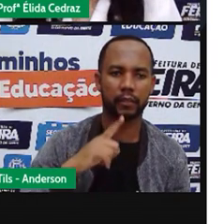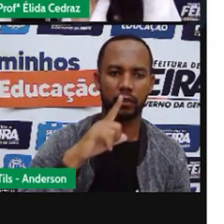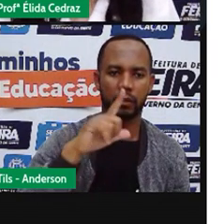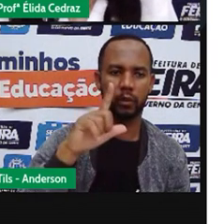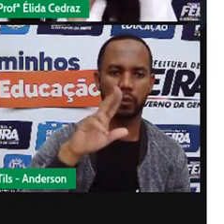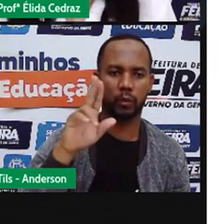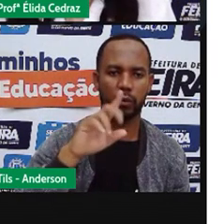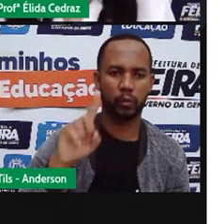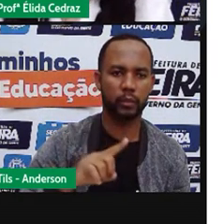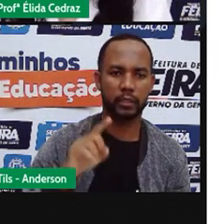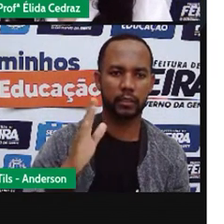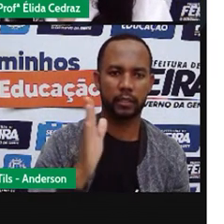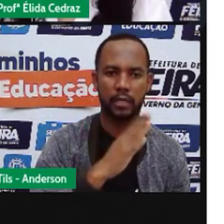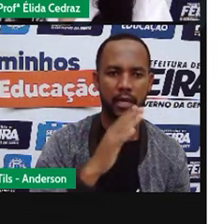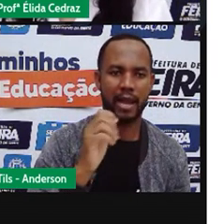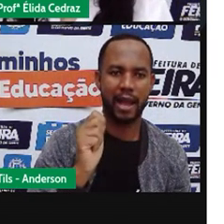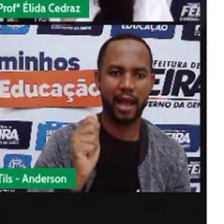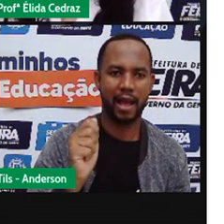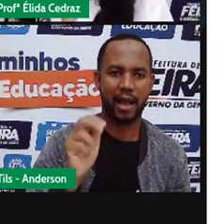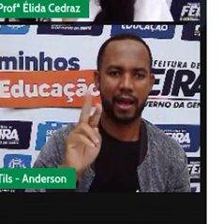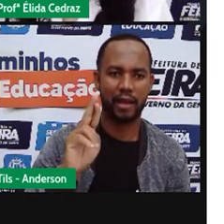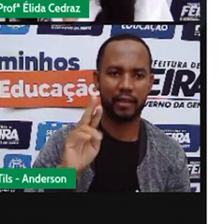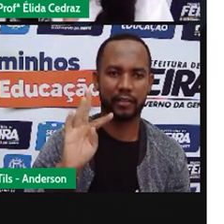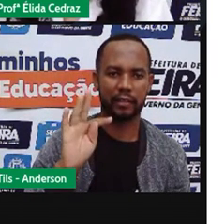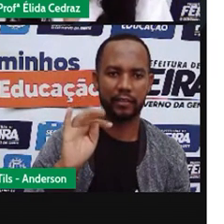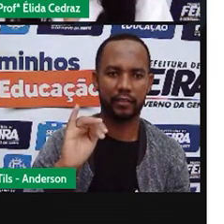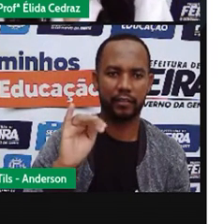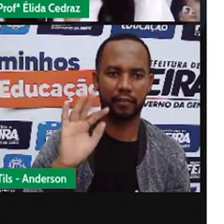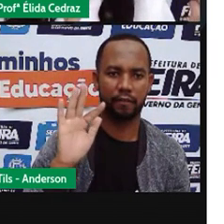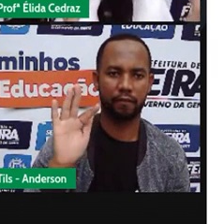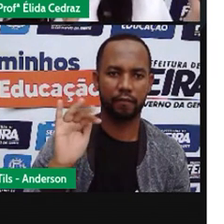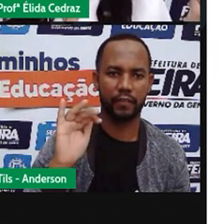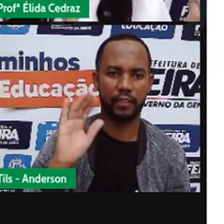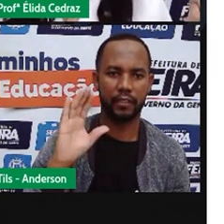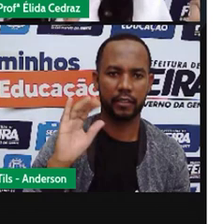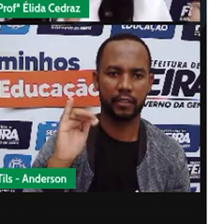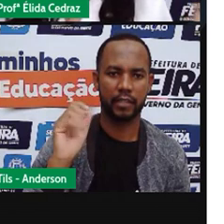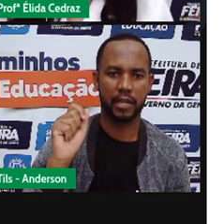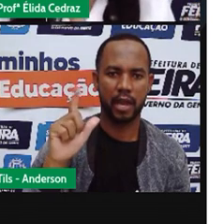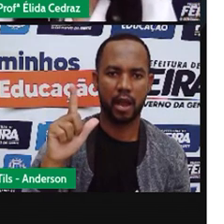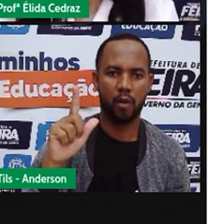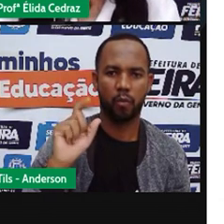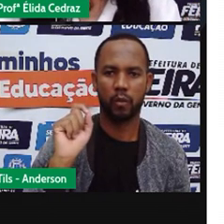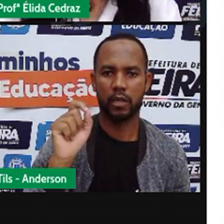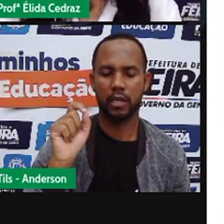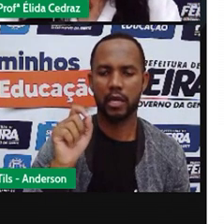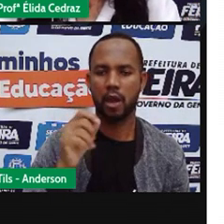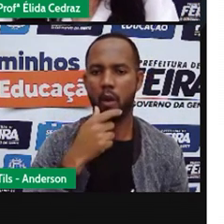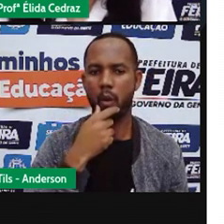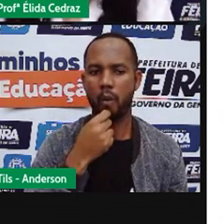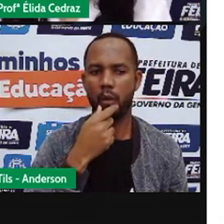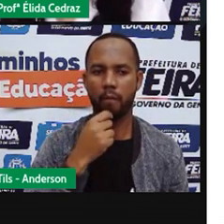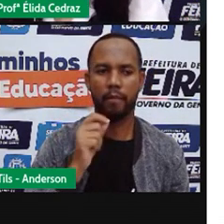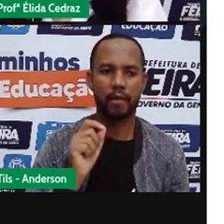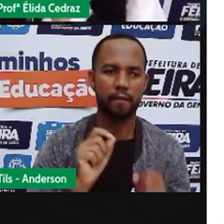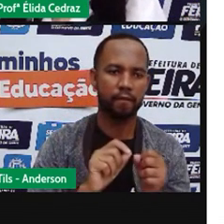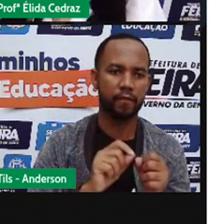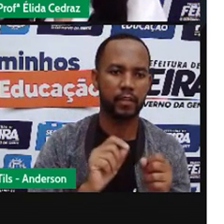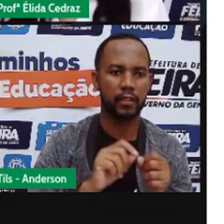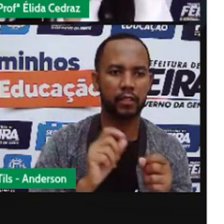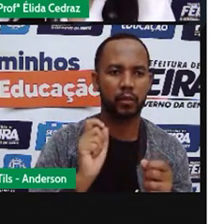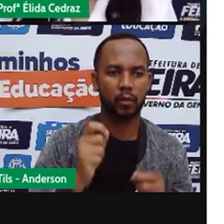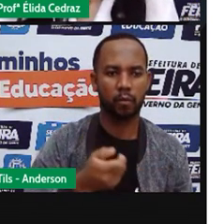artificiais que são produzidas pelo homem. Como essa que está pariando aqui no estudo. Como a